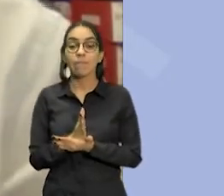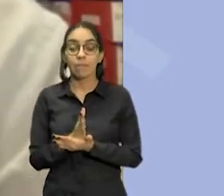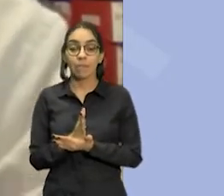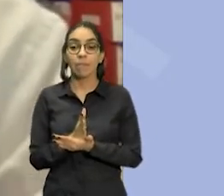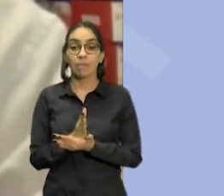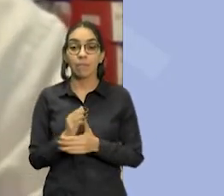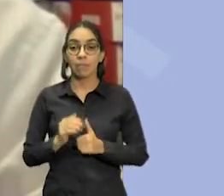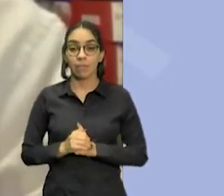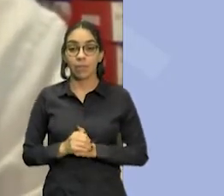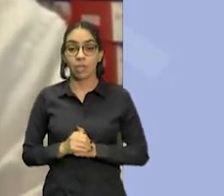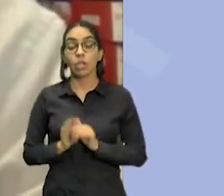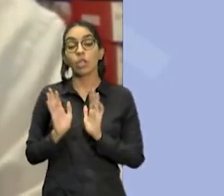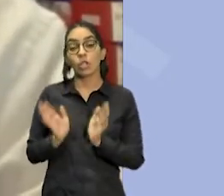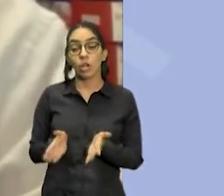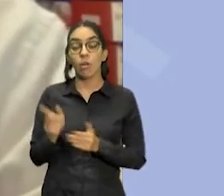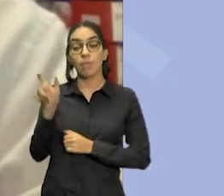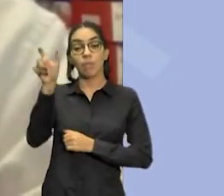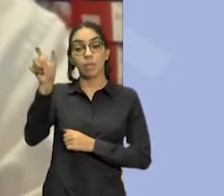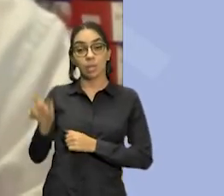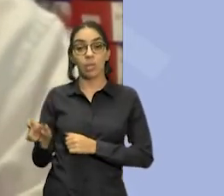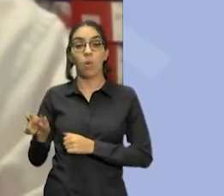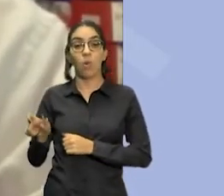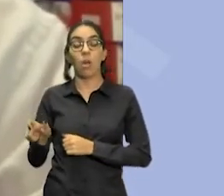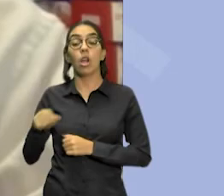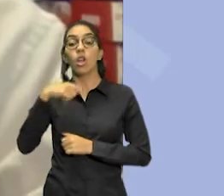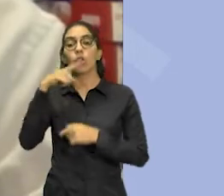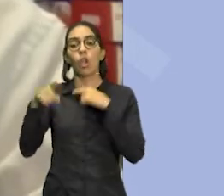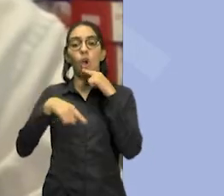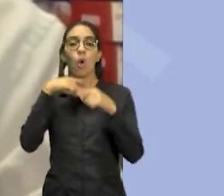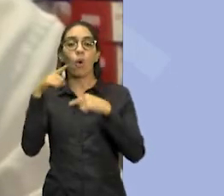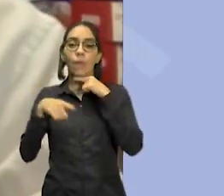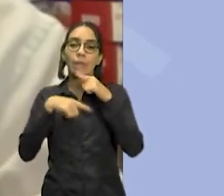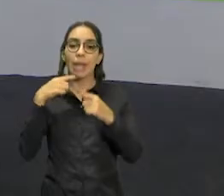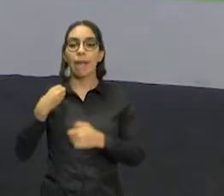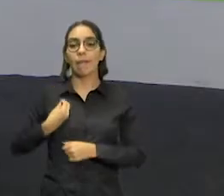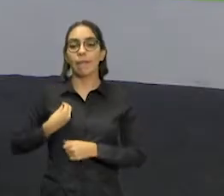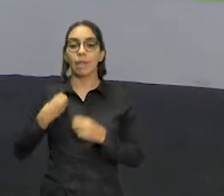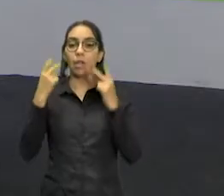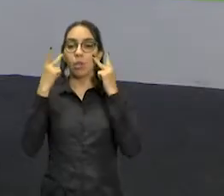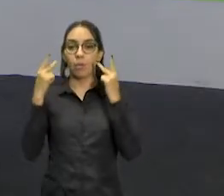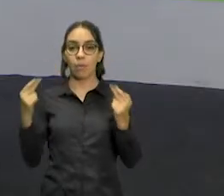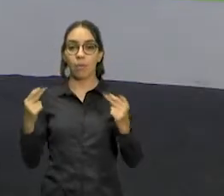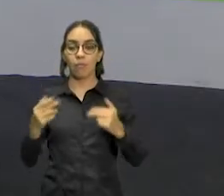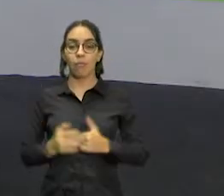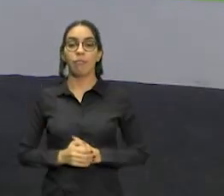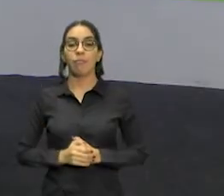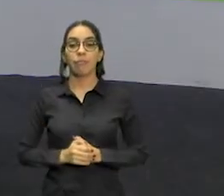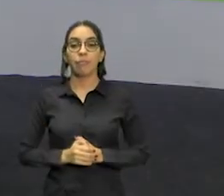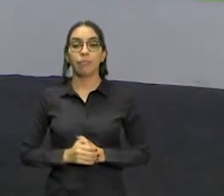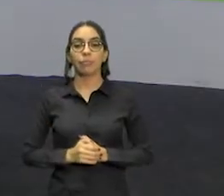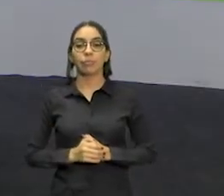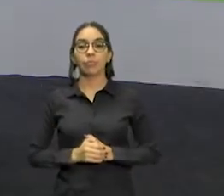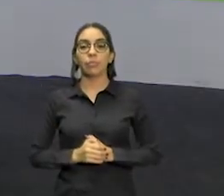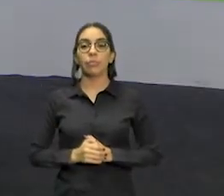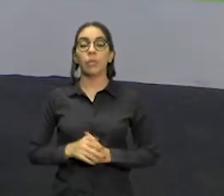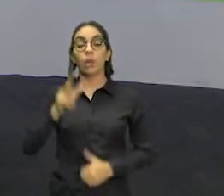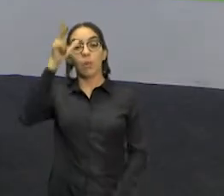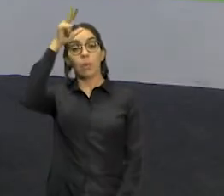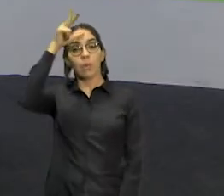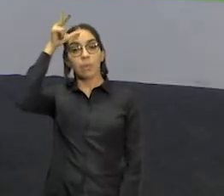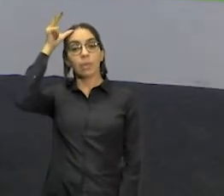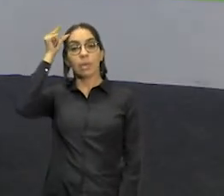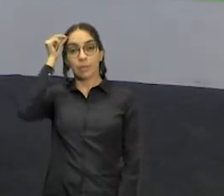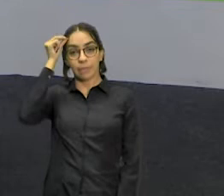certo grau de incapacidade por meses, infelizmente. O prefeito José Sarto